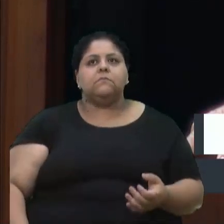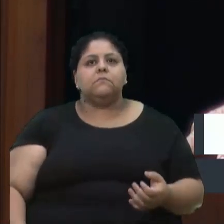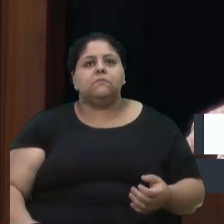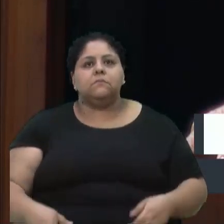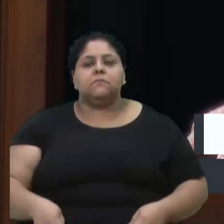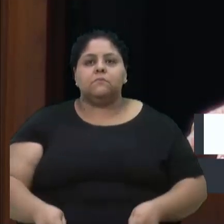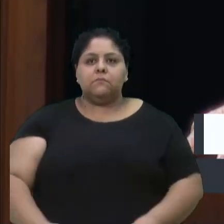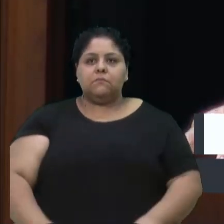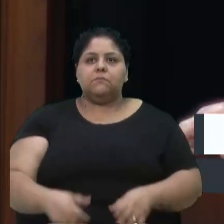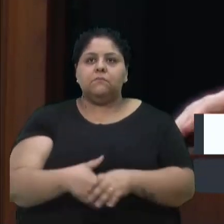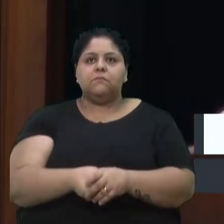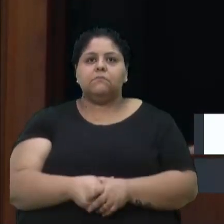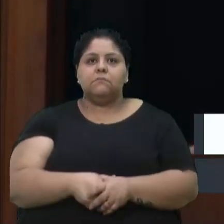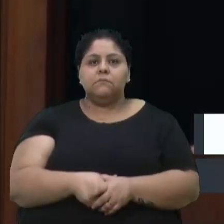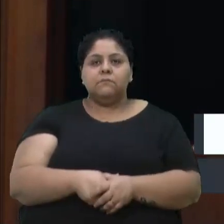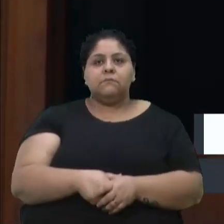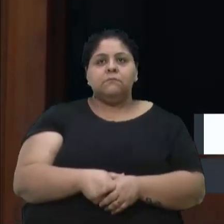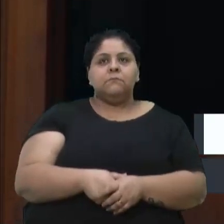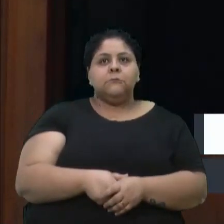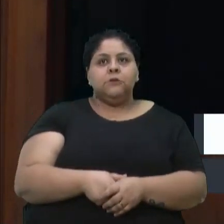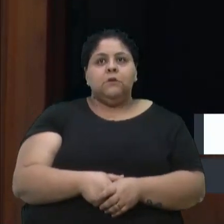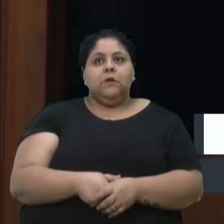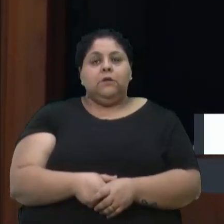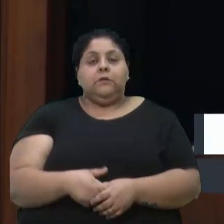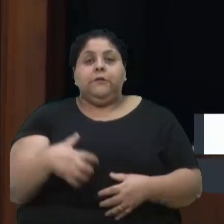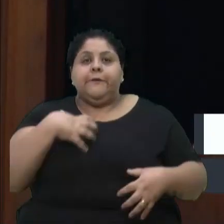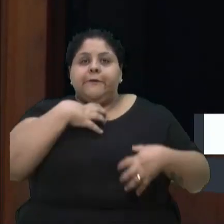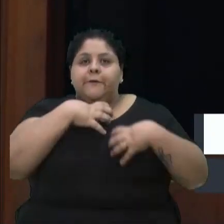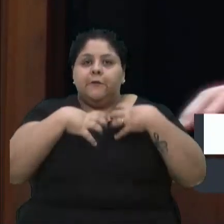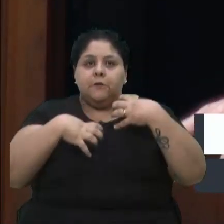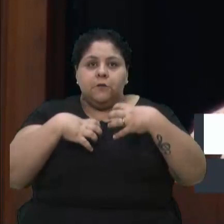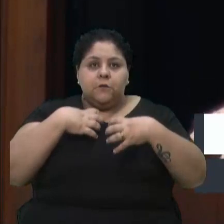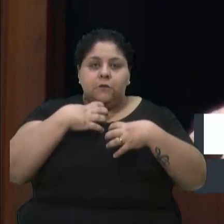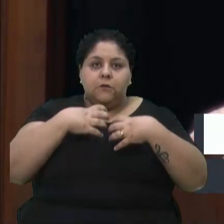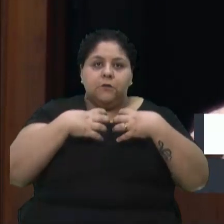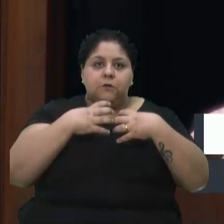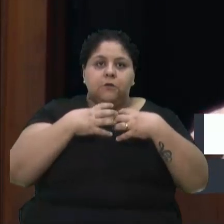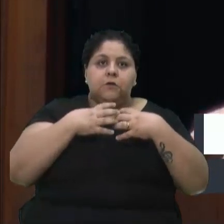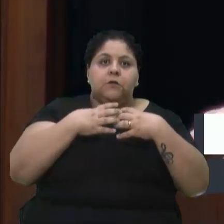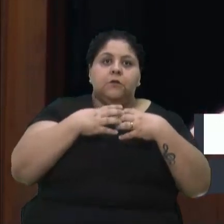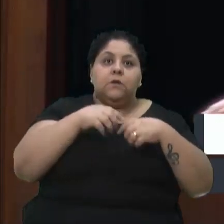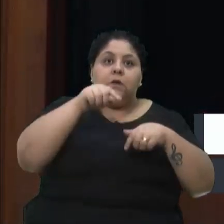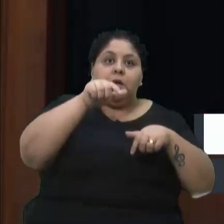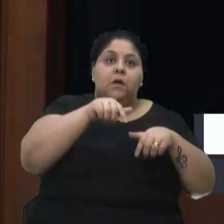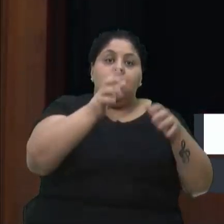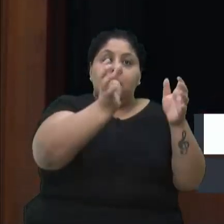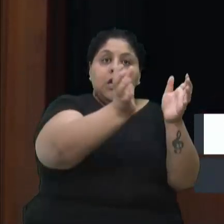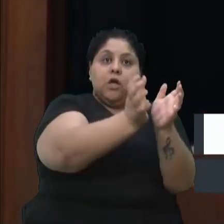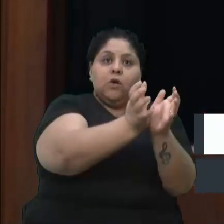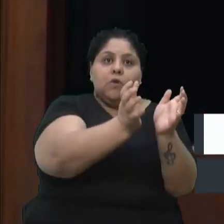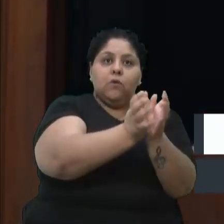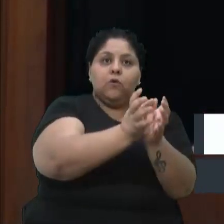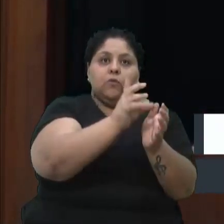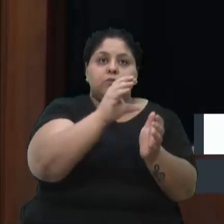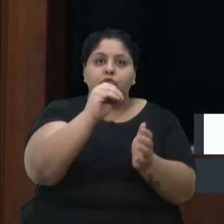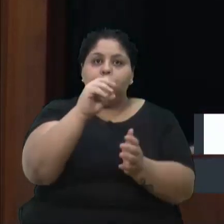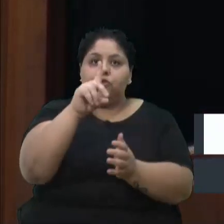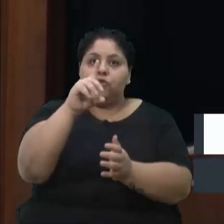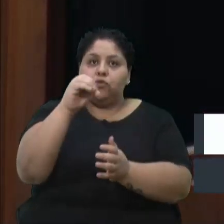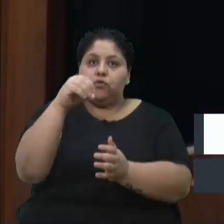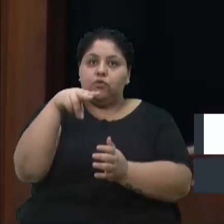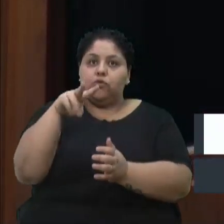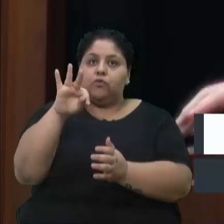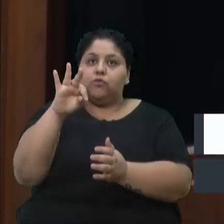São ações que o Conselho Regional de Odontologia, juntamente com a